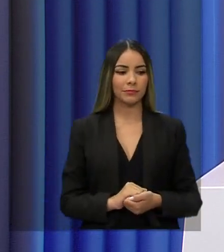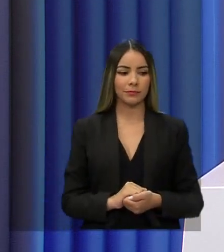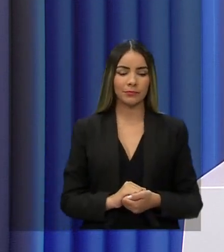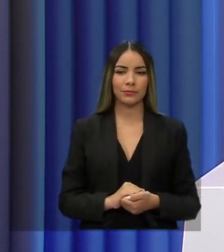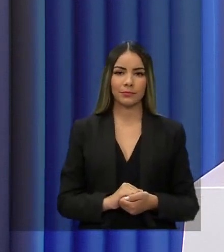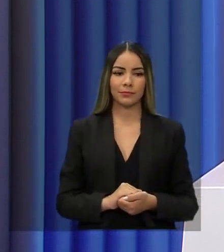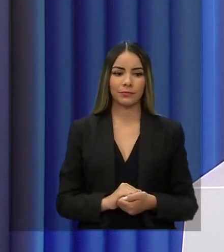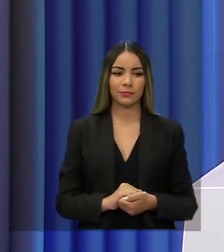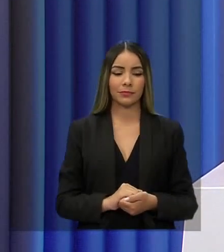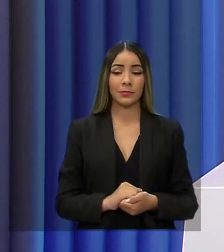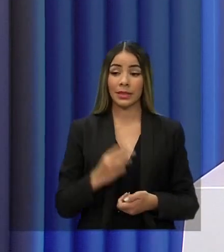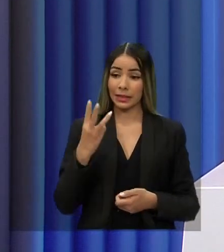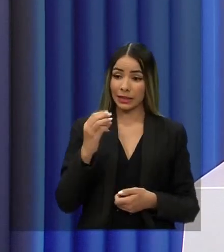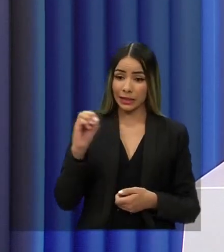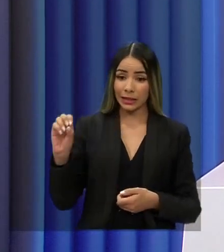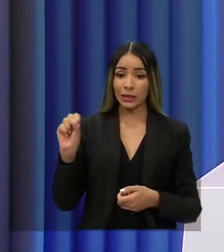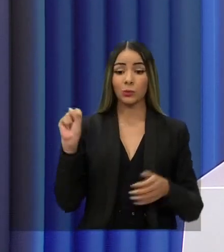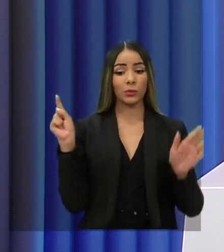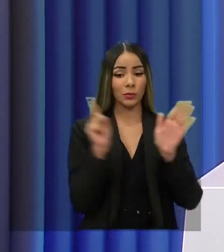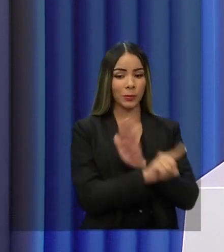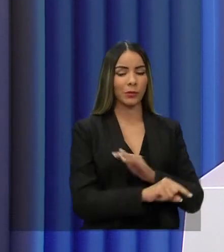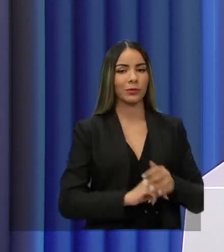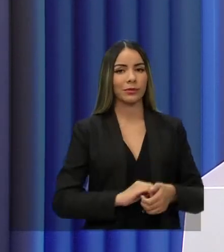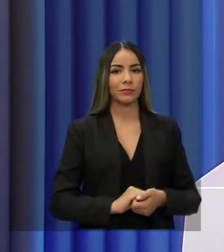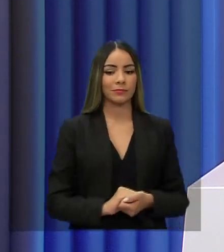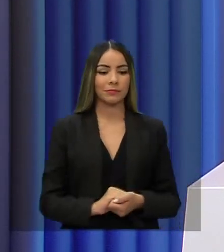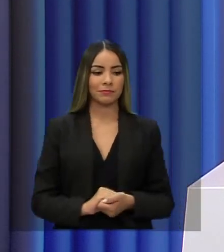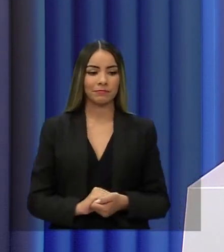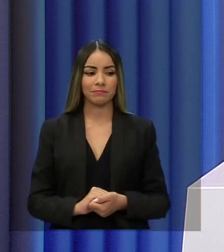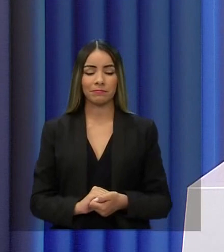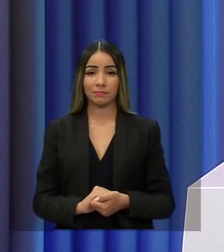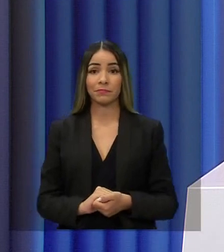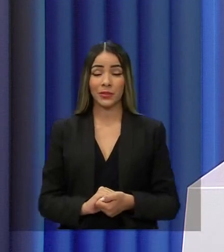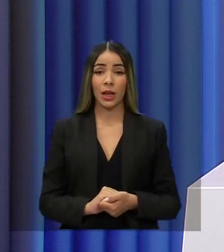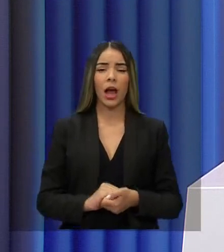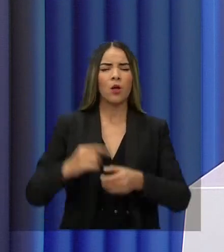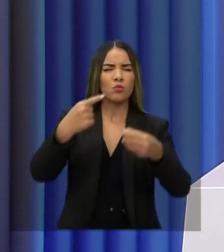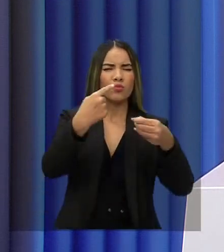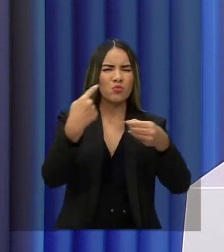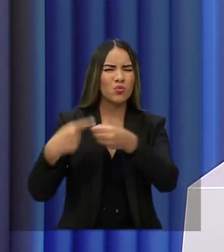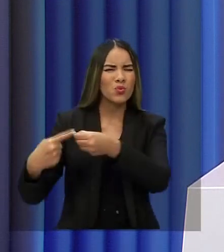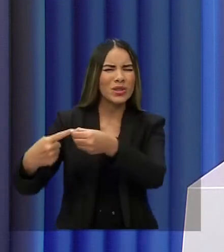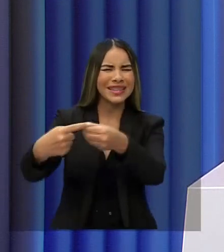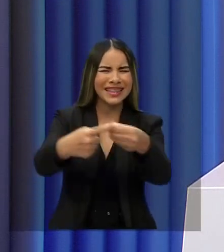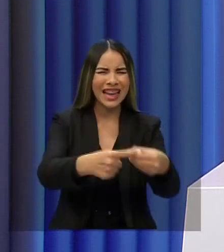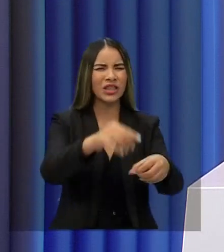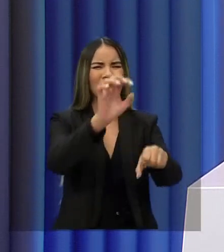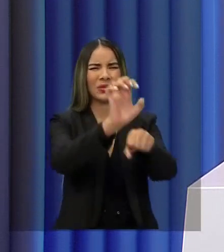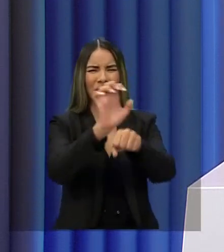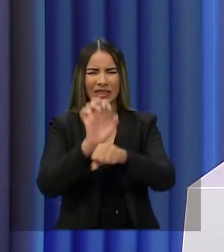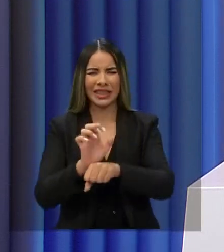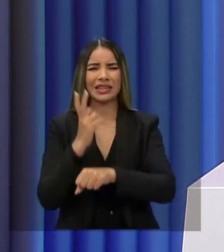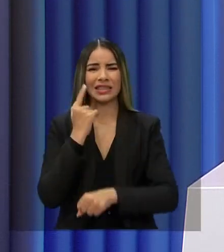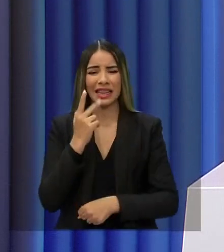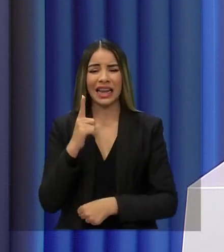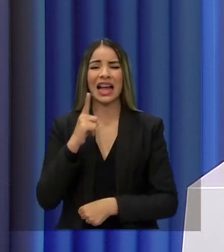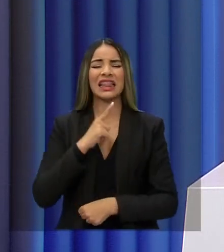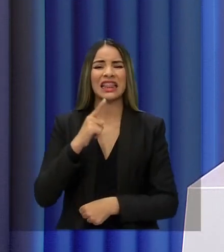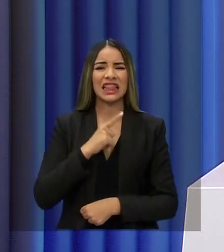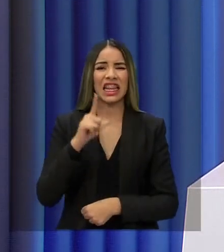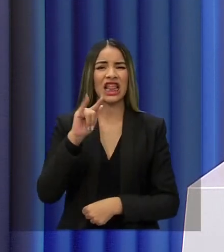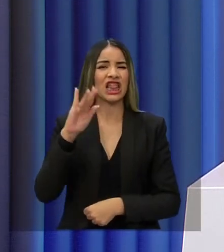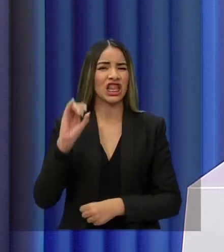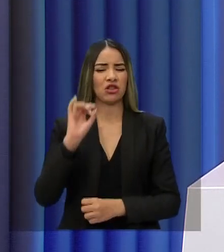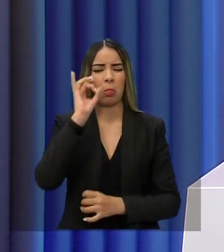tempo para a pergunta é de 30 segundos. Wagner, o interior do Ceará ainda convive gravemente com lixões a céu